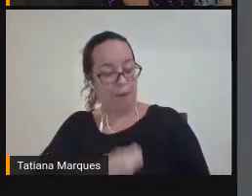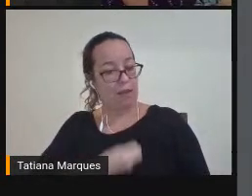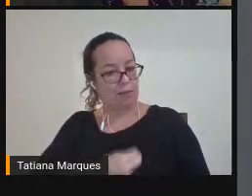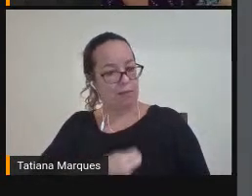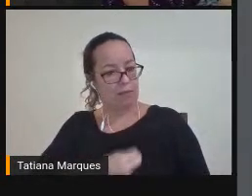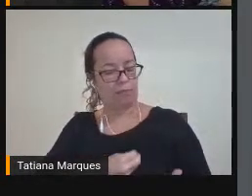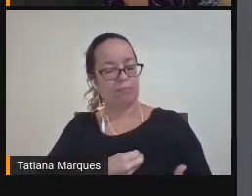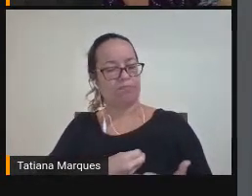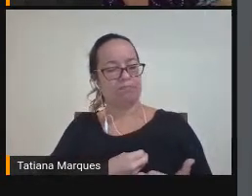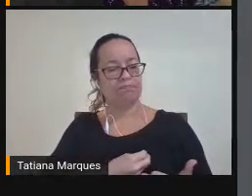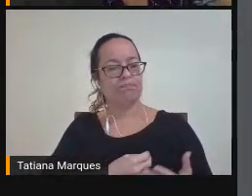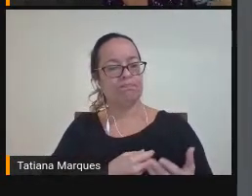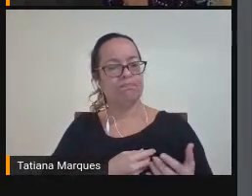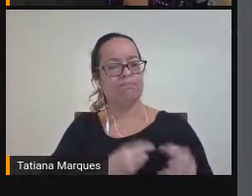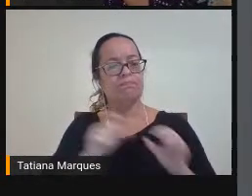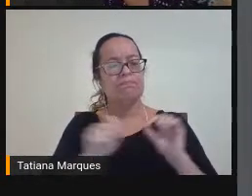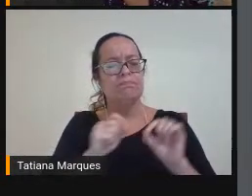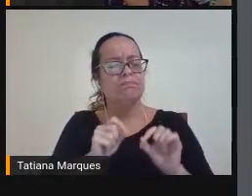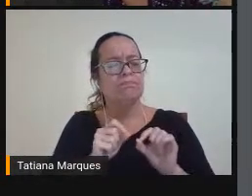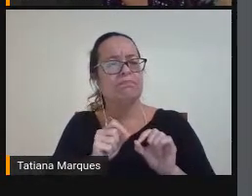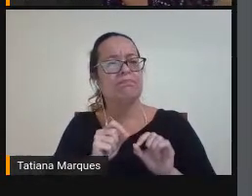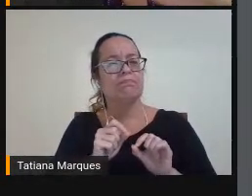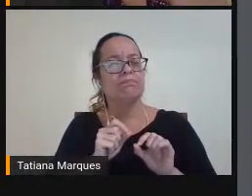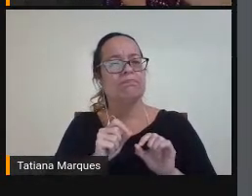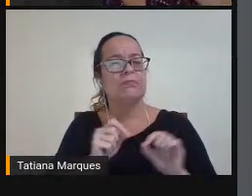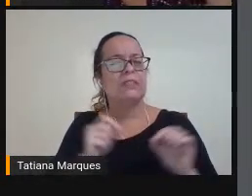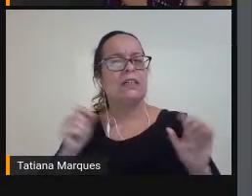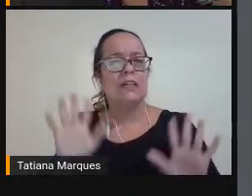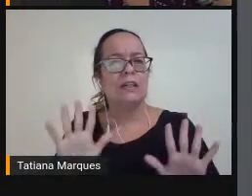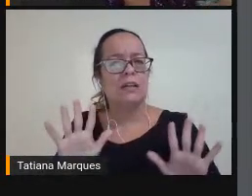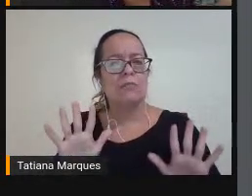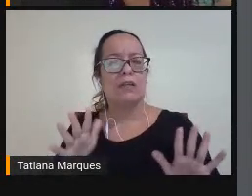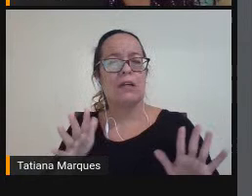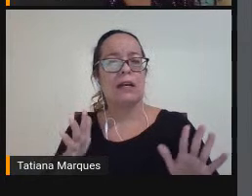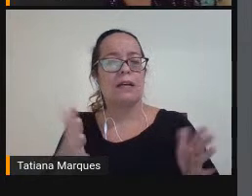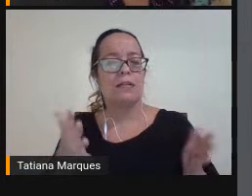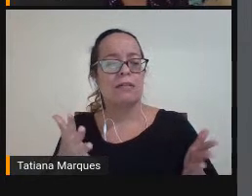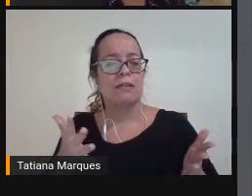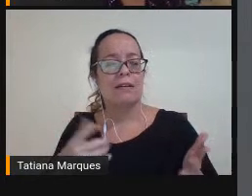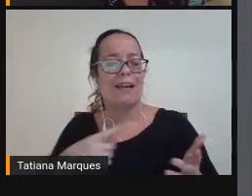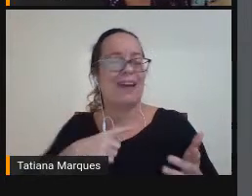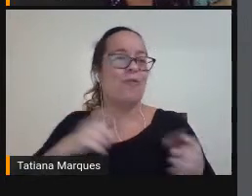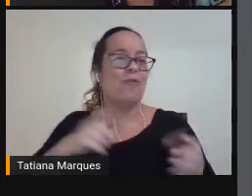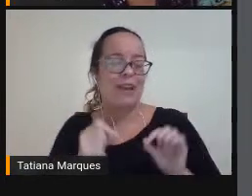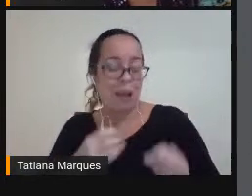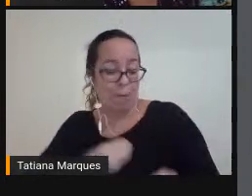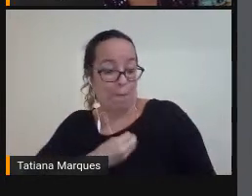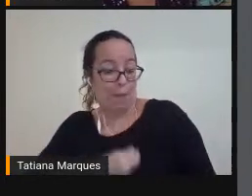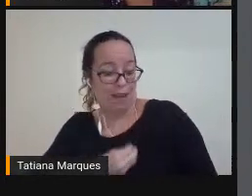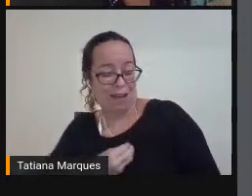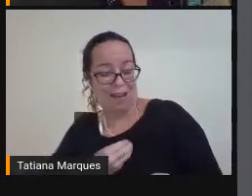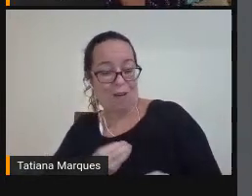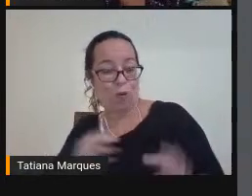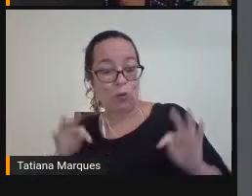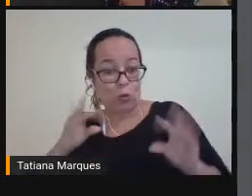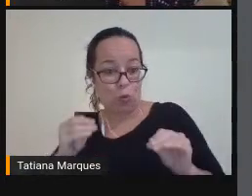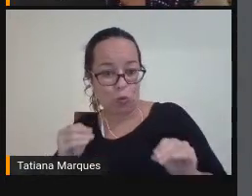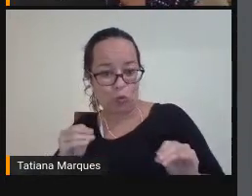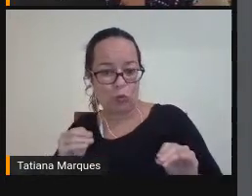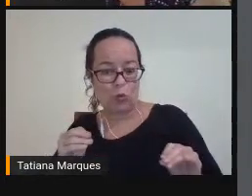Ela é A nossa maior Ferramenta Nesse processo